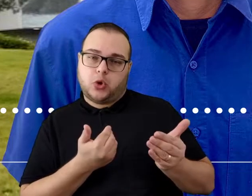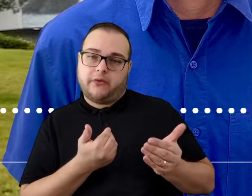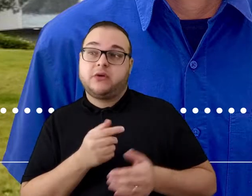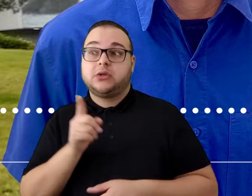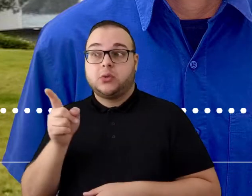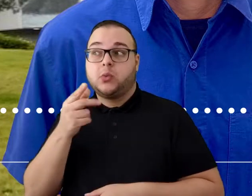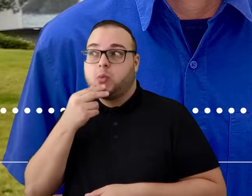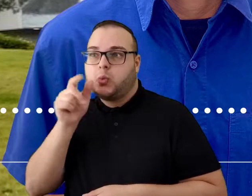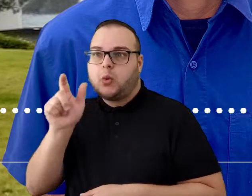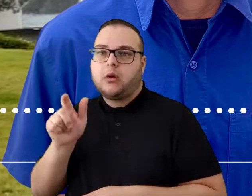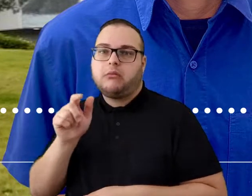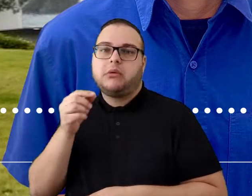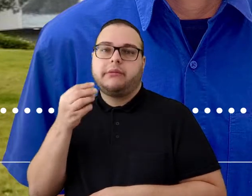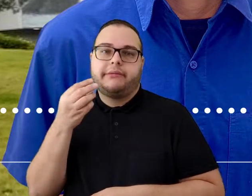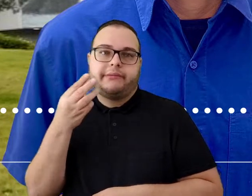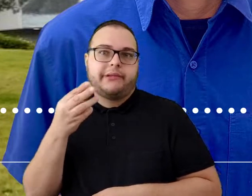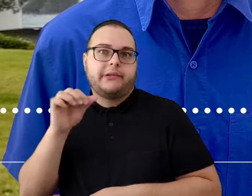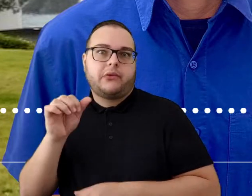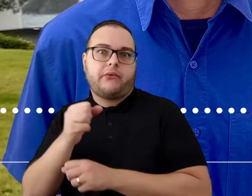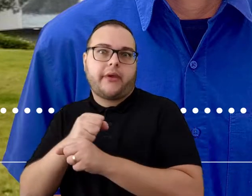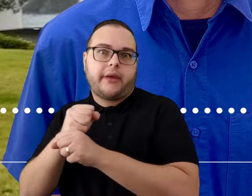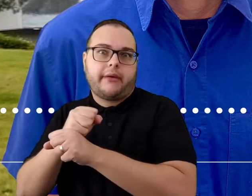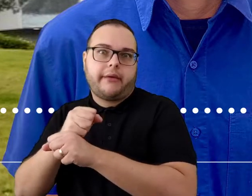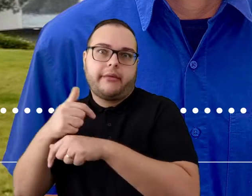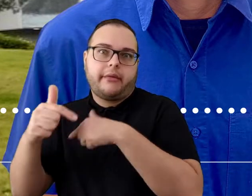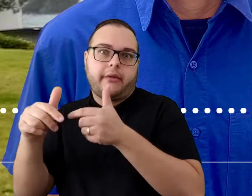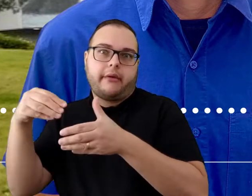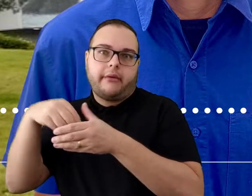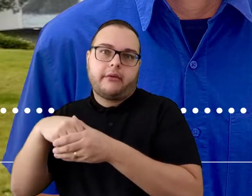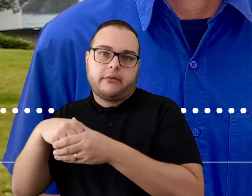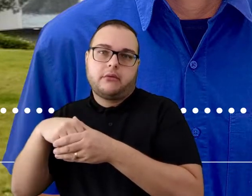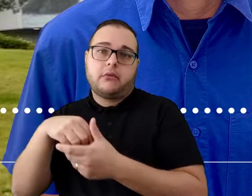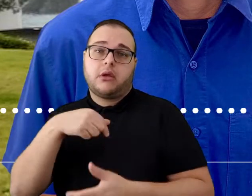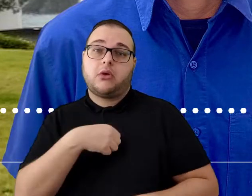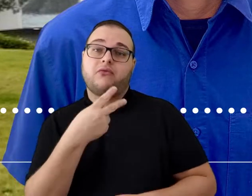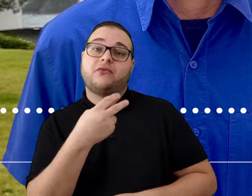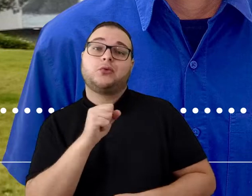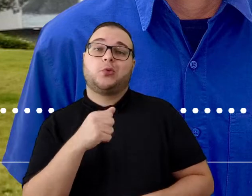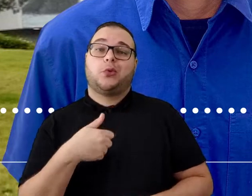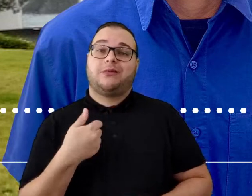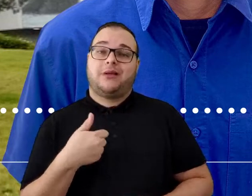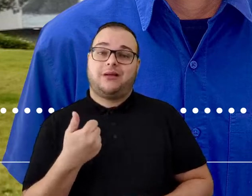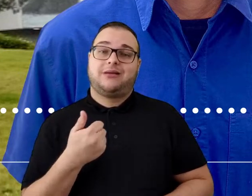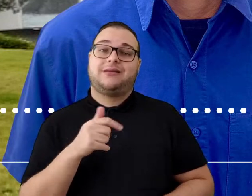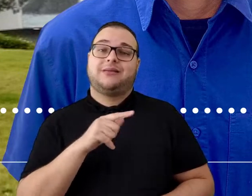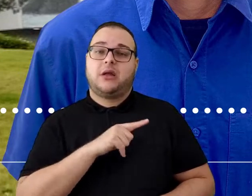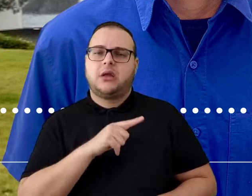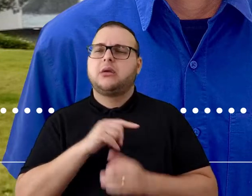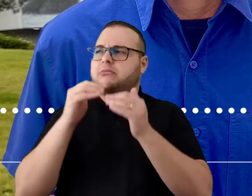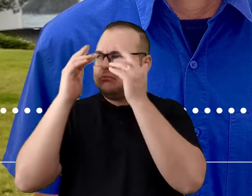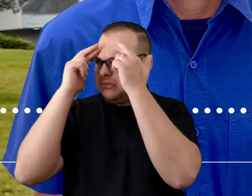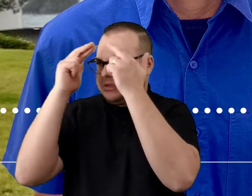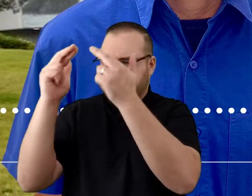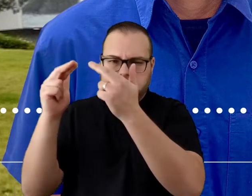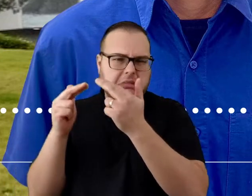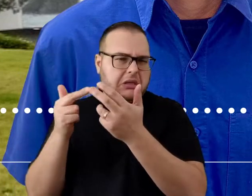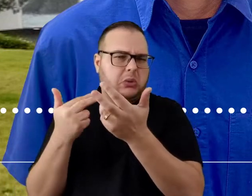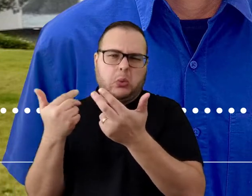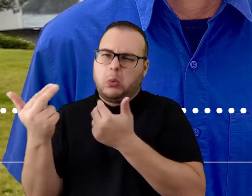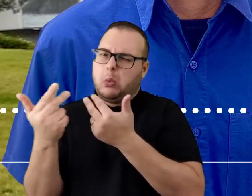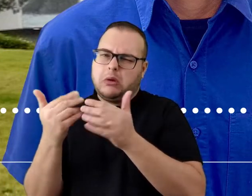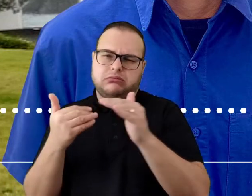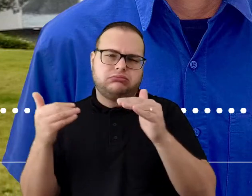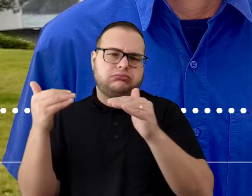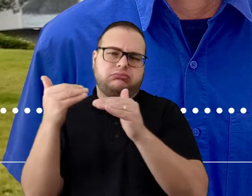39 anos de empresa, né? Eu tenho 28 anos de idade. Cabe ressaltar aqui que existe um grande respeito independente da hierarquia.